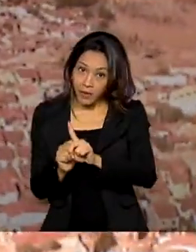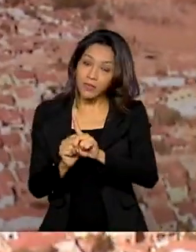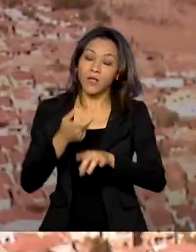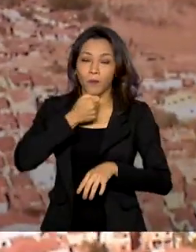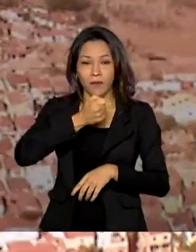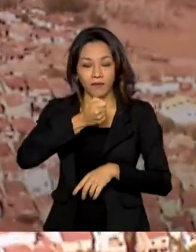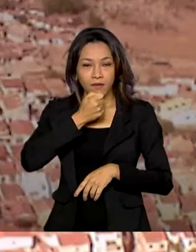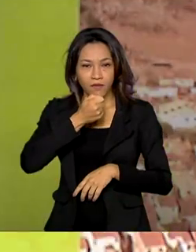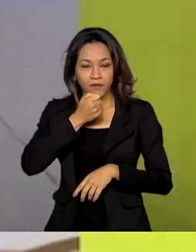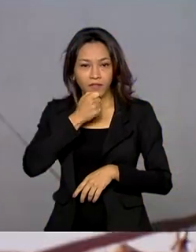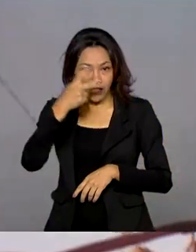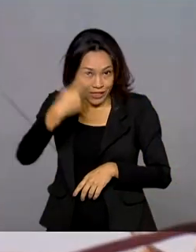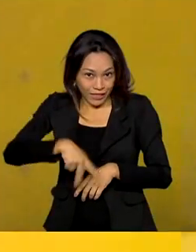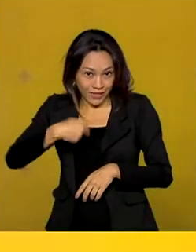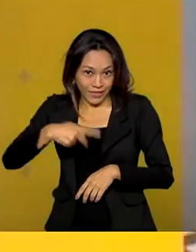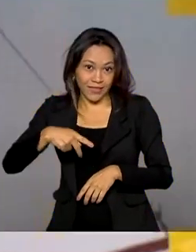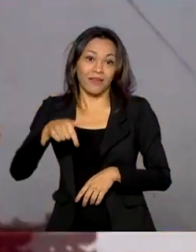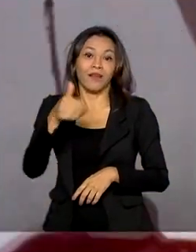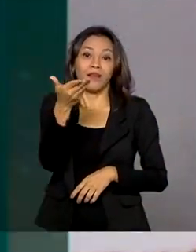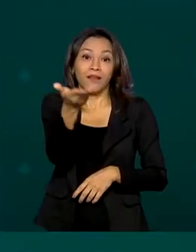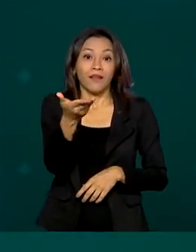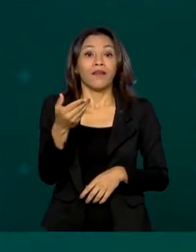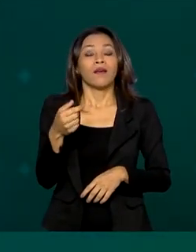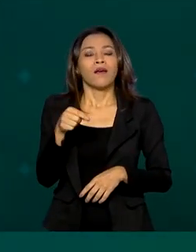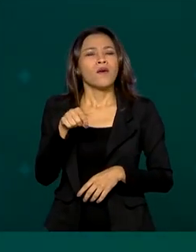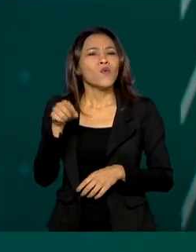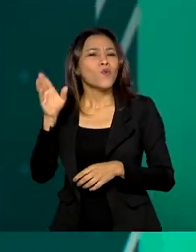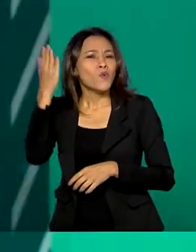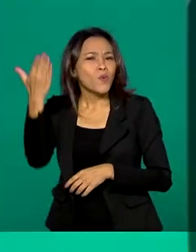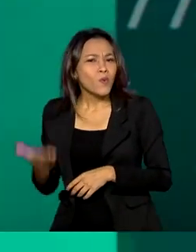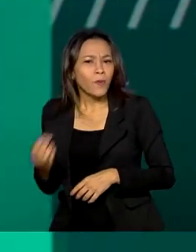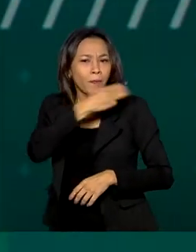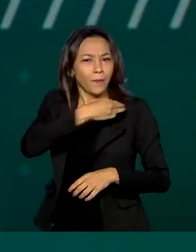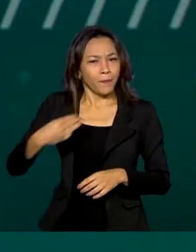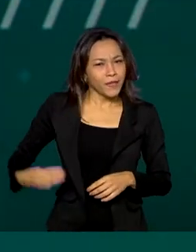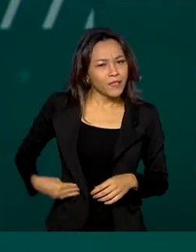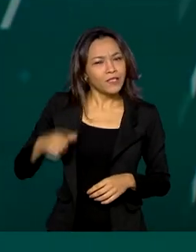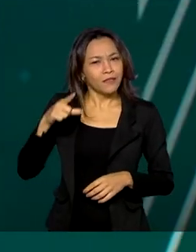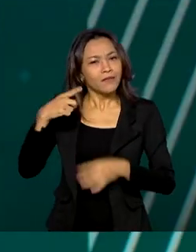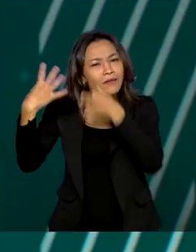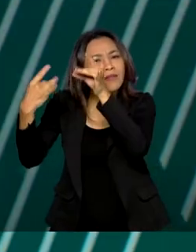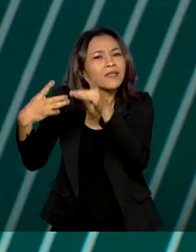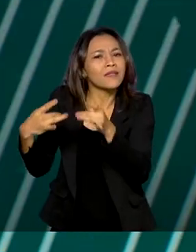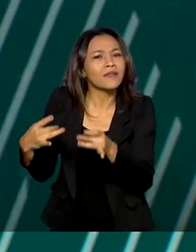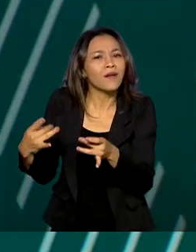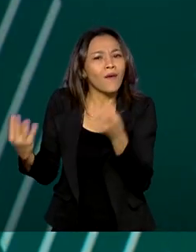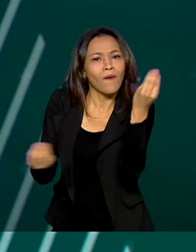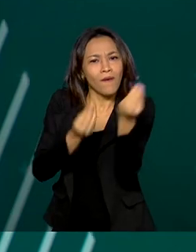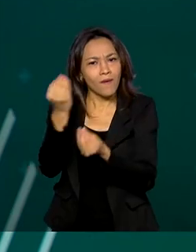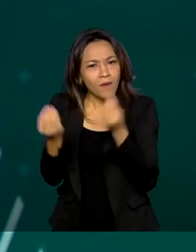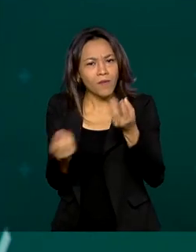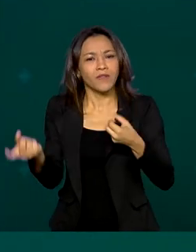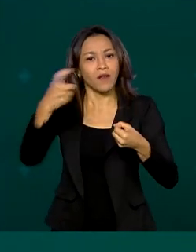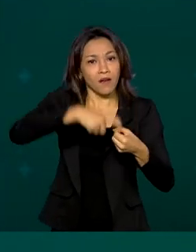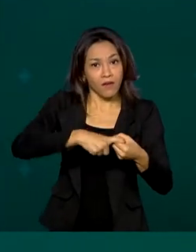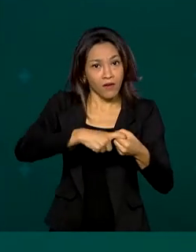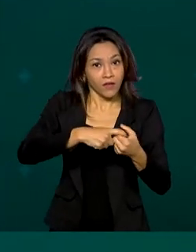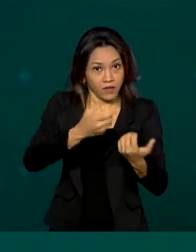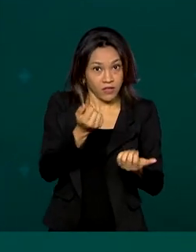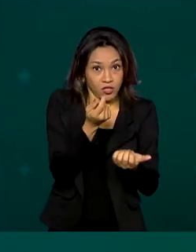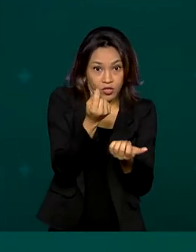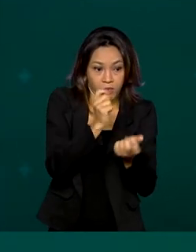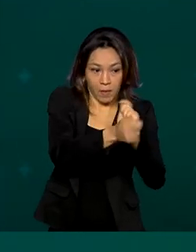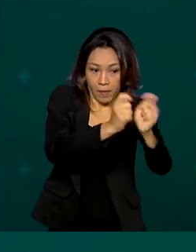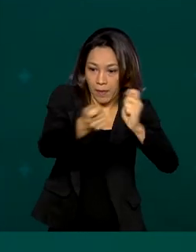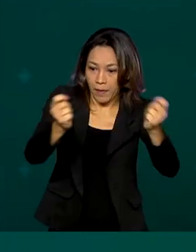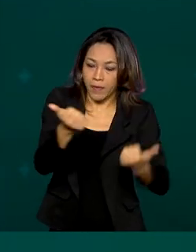programa de rádio A Voz do Brasil, o ministro da Cidadania, João Roma, deu mais detalhes sobre a retomada do auxílio emergencial e